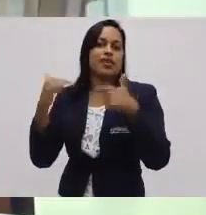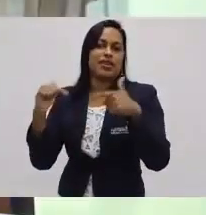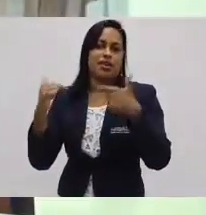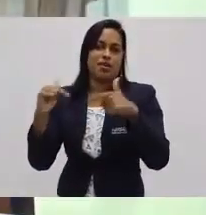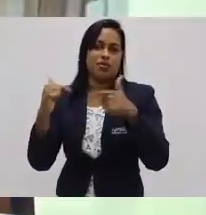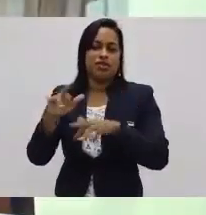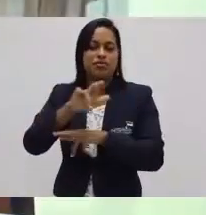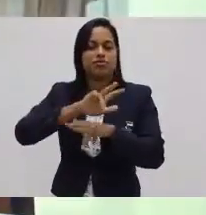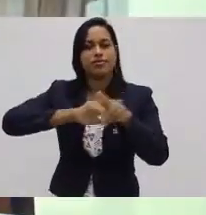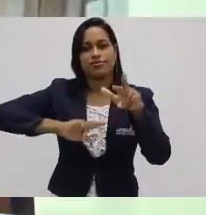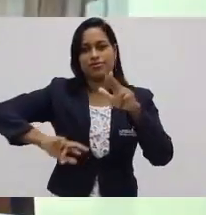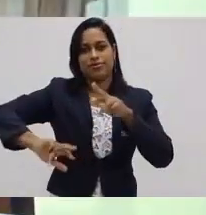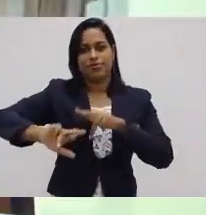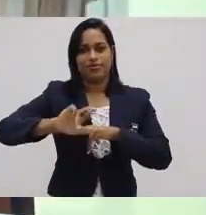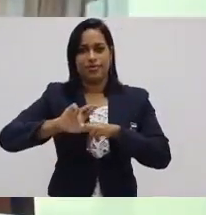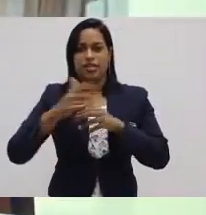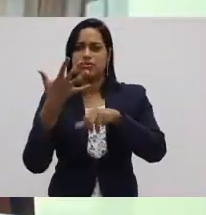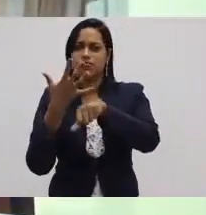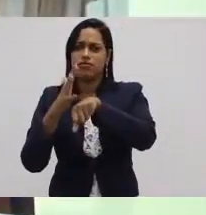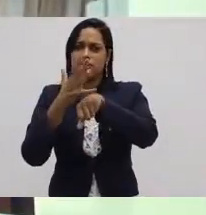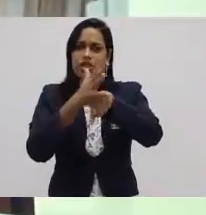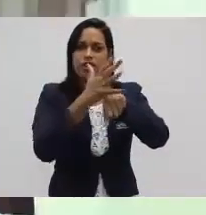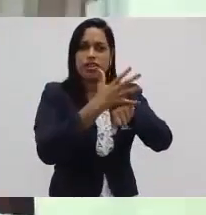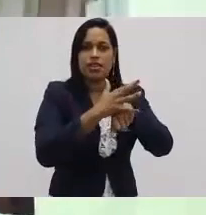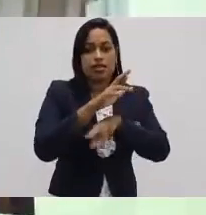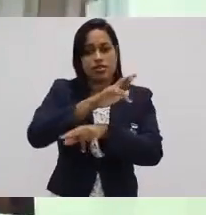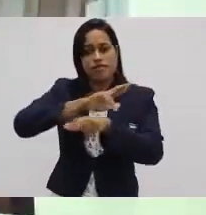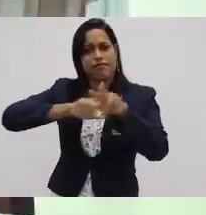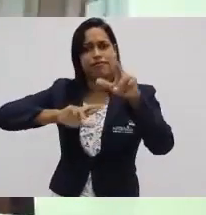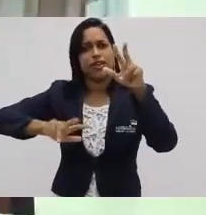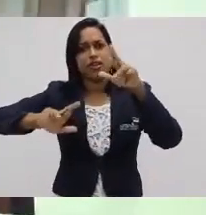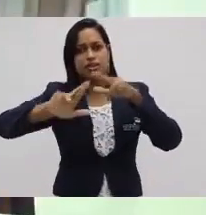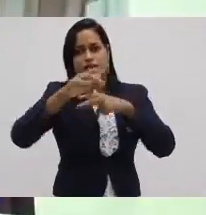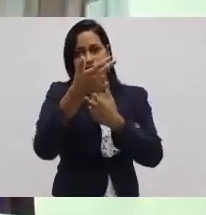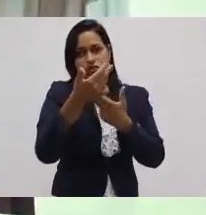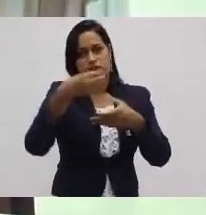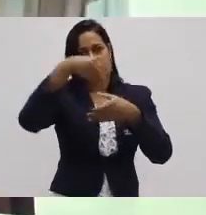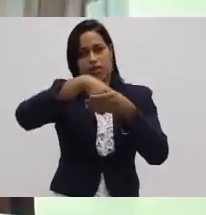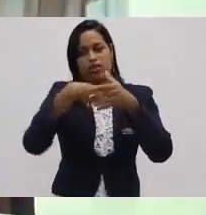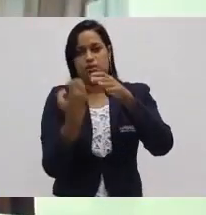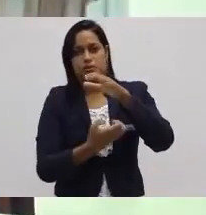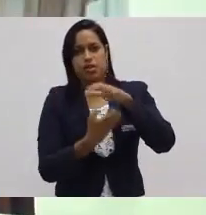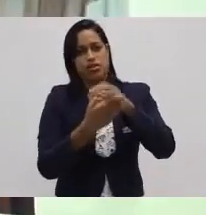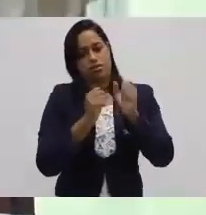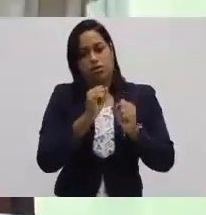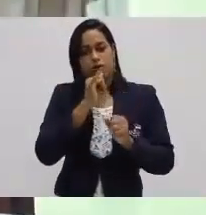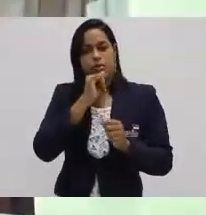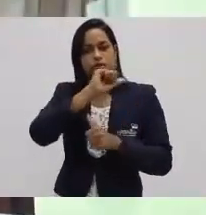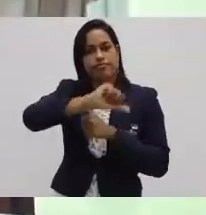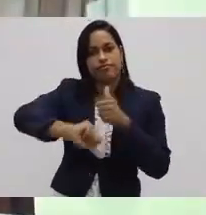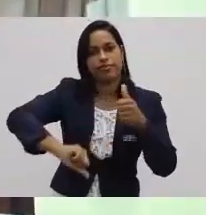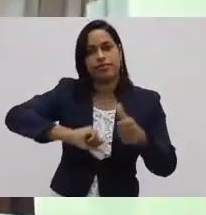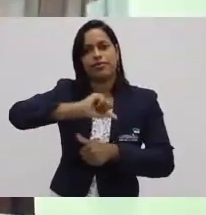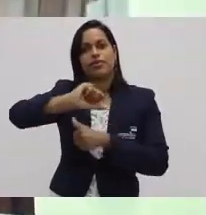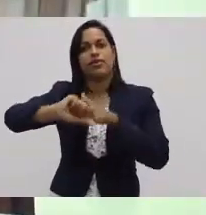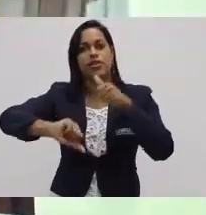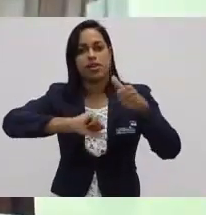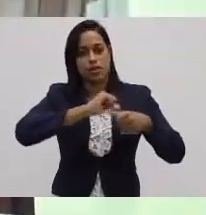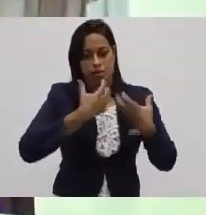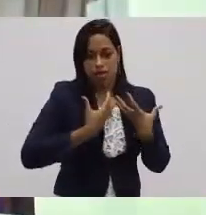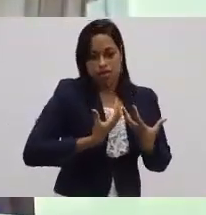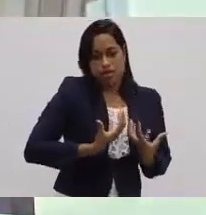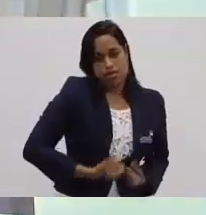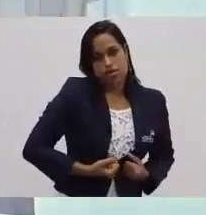multifuncionais. Eles são treinados em mais de uma função e eles podem ser trocados de função, evitando assim até a fadiga